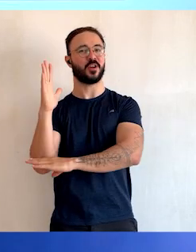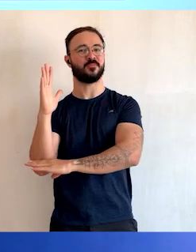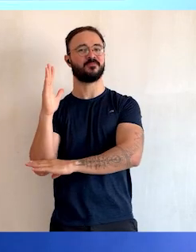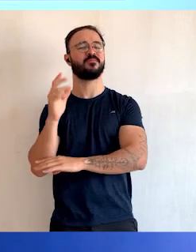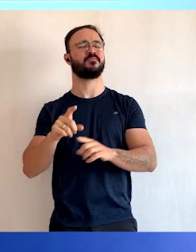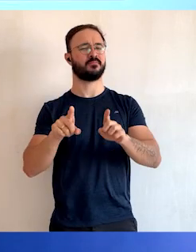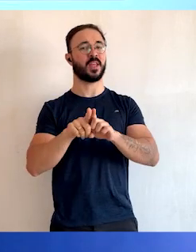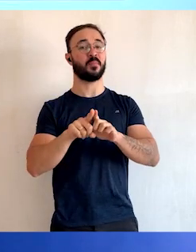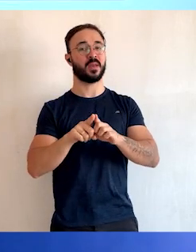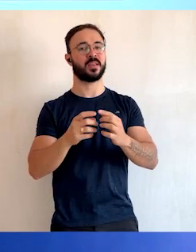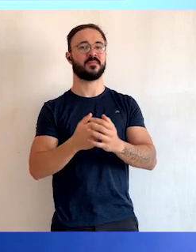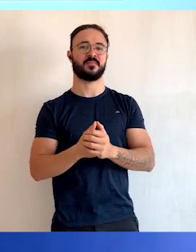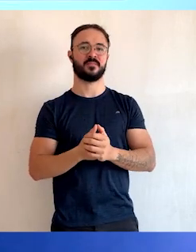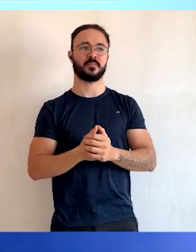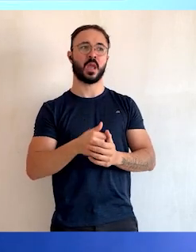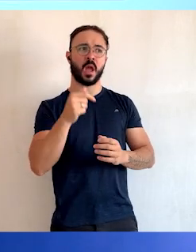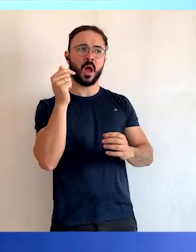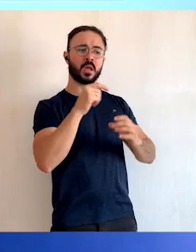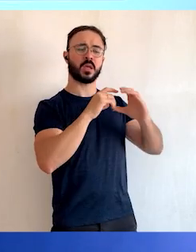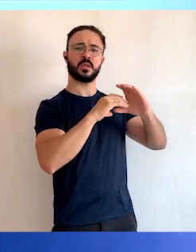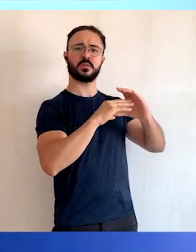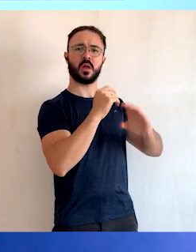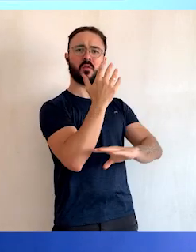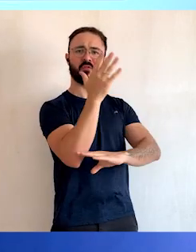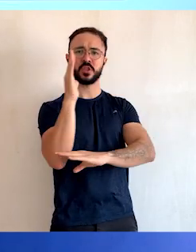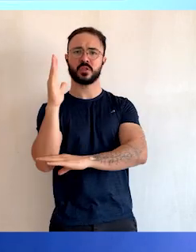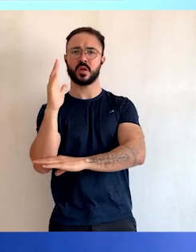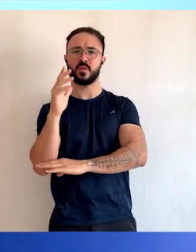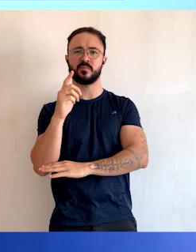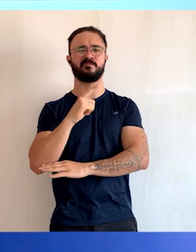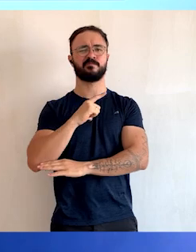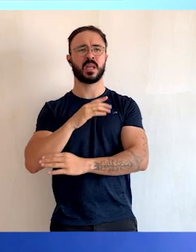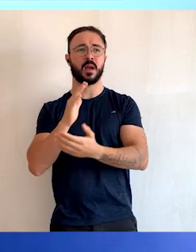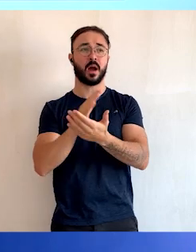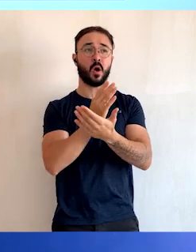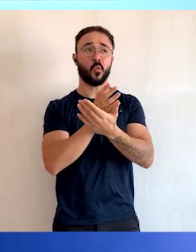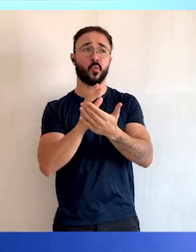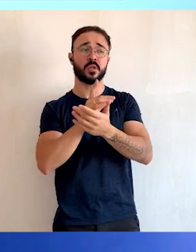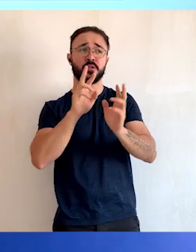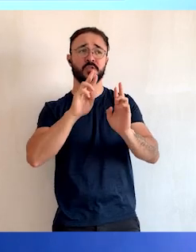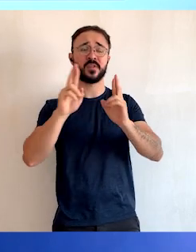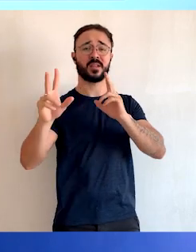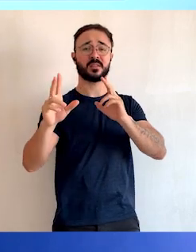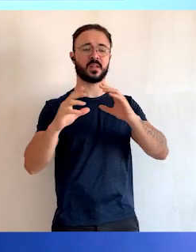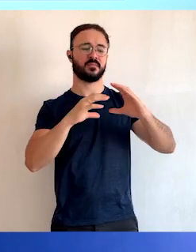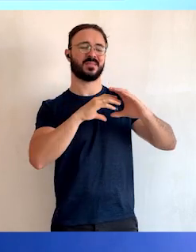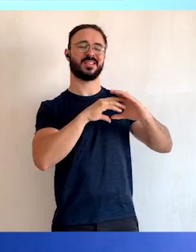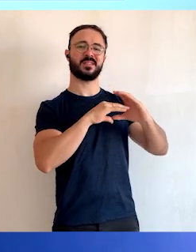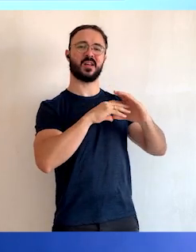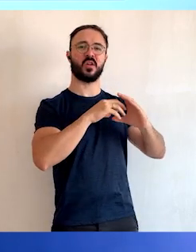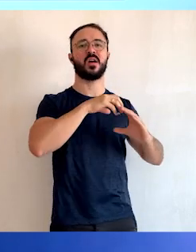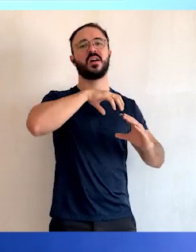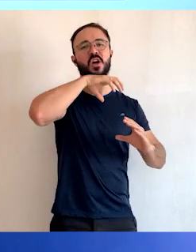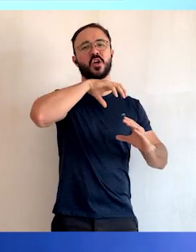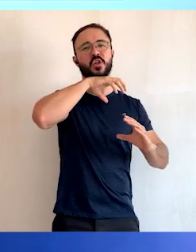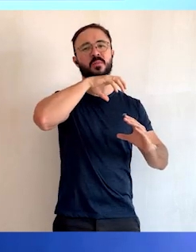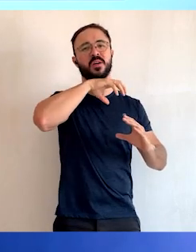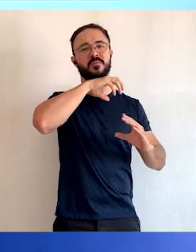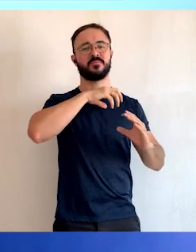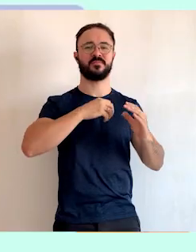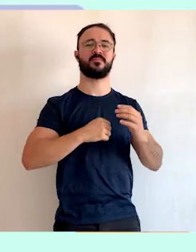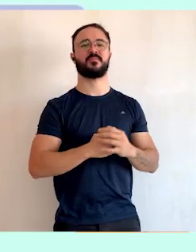possuem algumas particularidades, diferenças em relação às células animais.